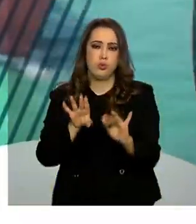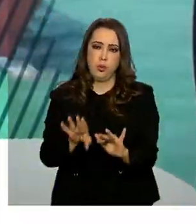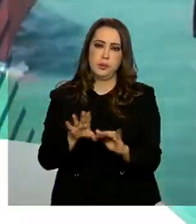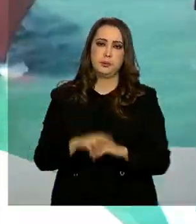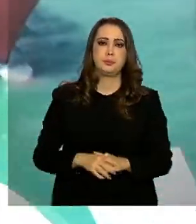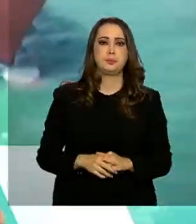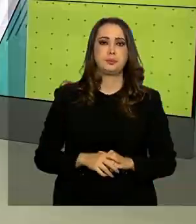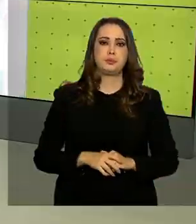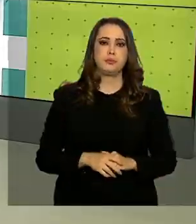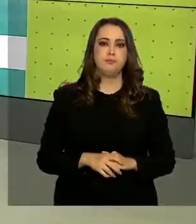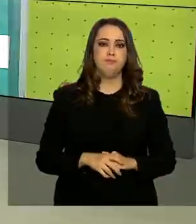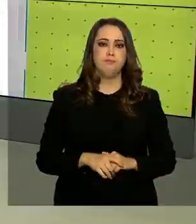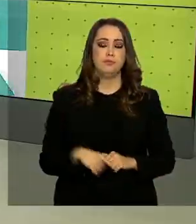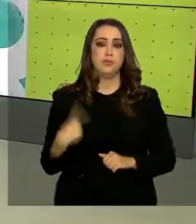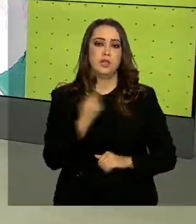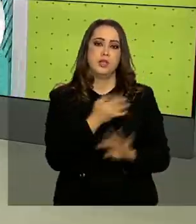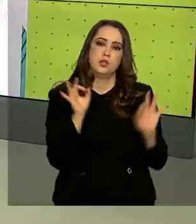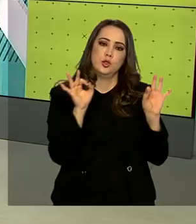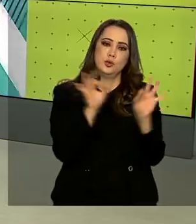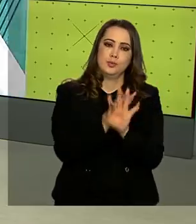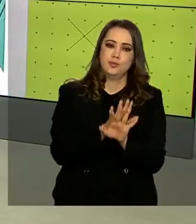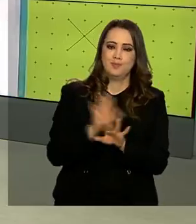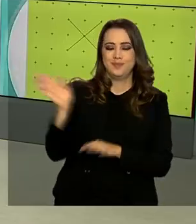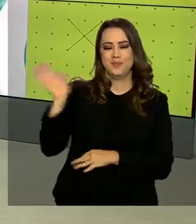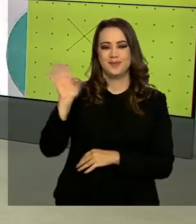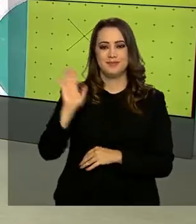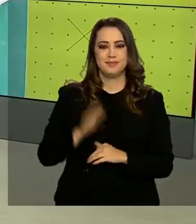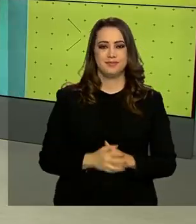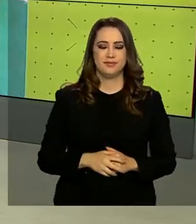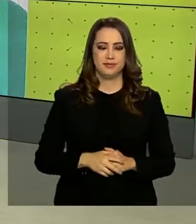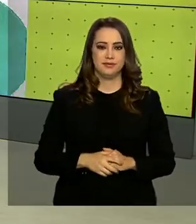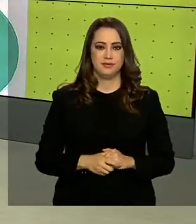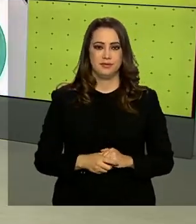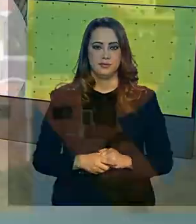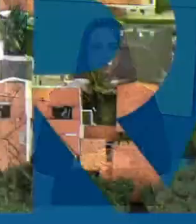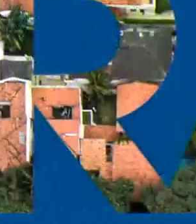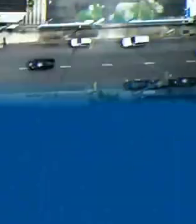funcionando. E a gente fica por aqui. Até a próxima edição.